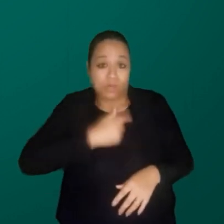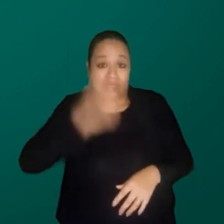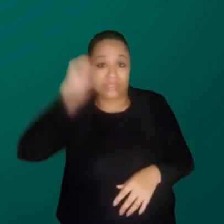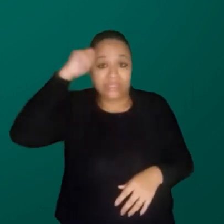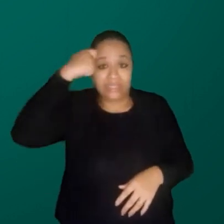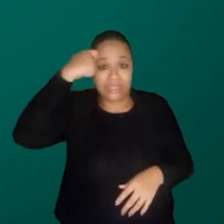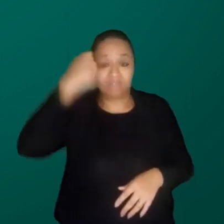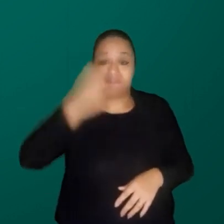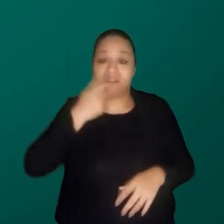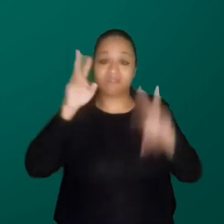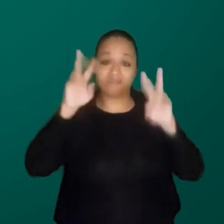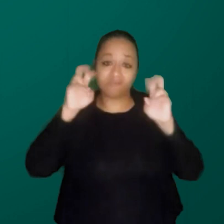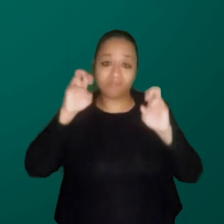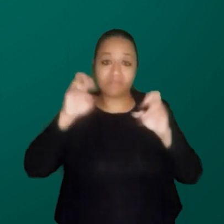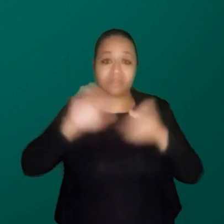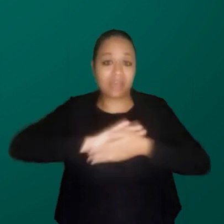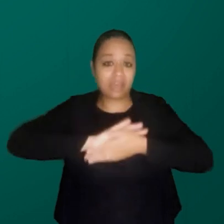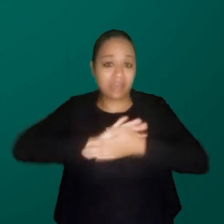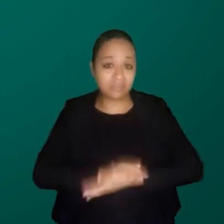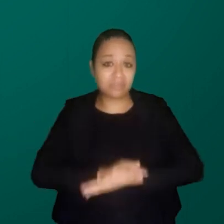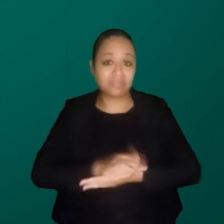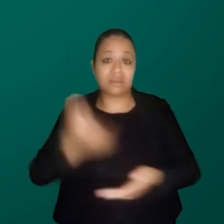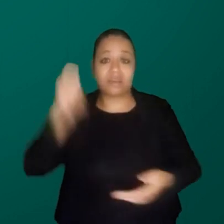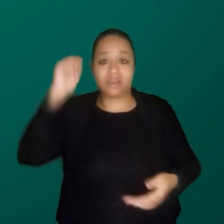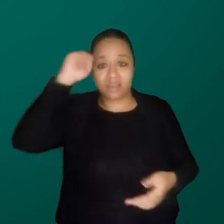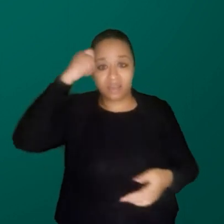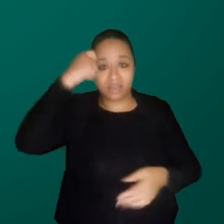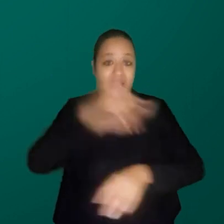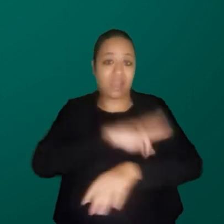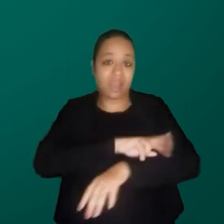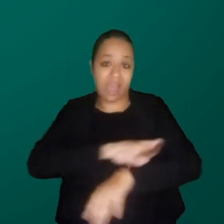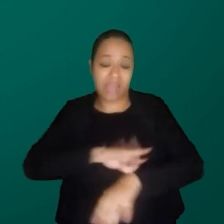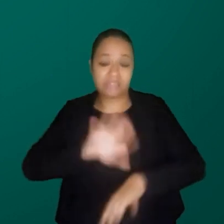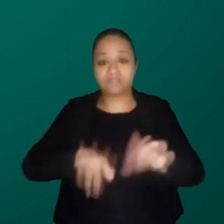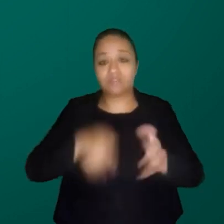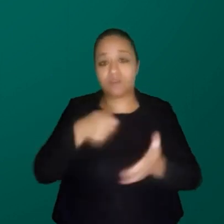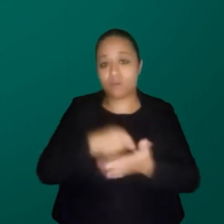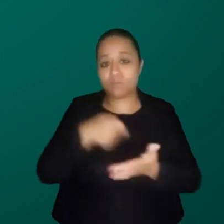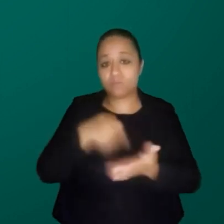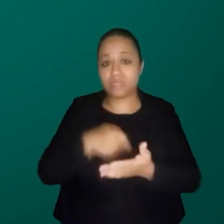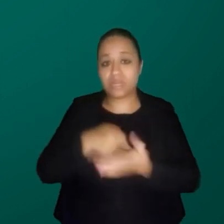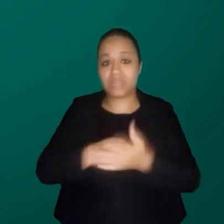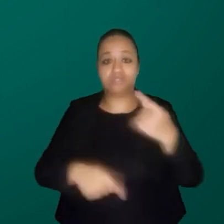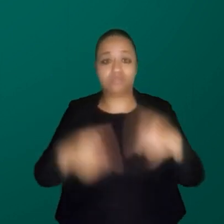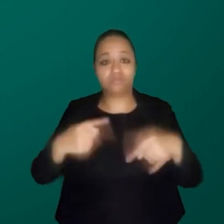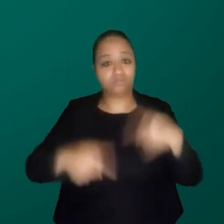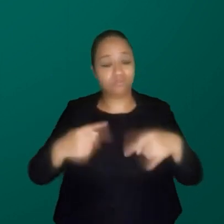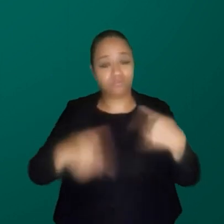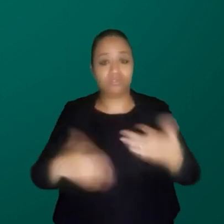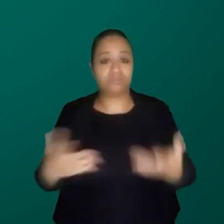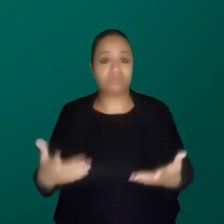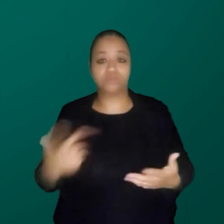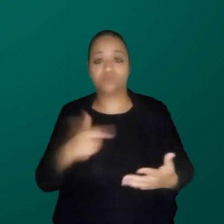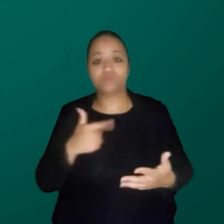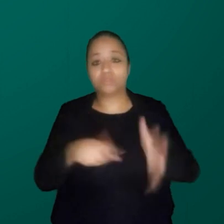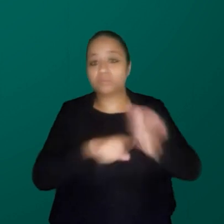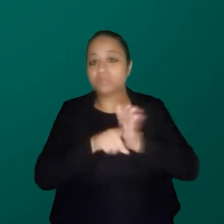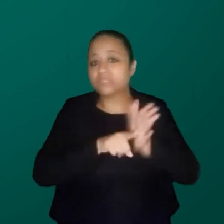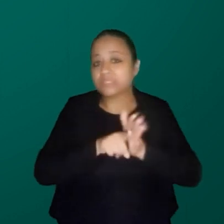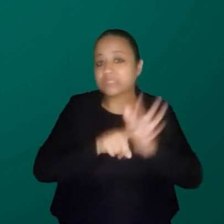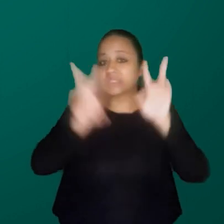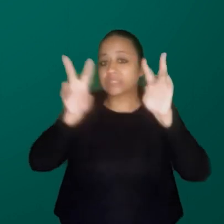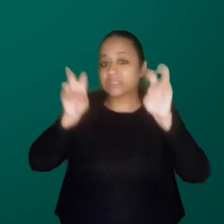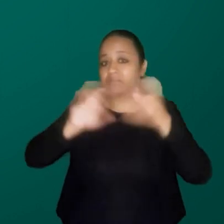vai falar sobre temática racial você é obrigado a abordar. Eu não pesquisava temática racial, eu